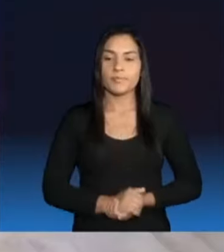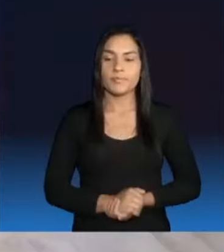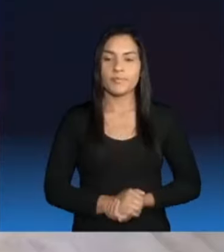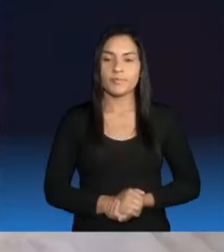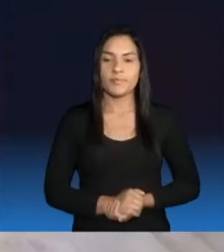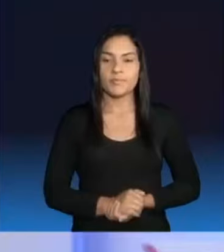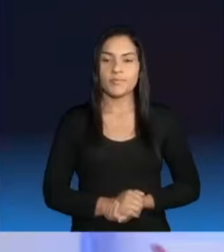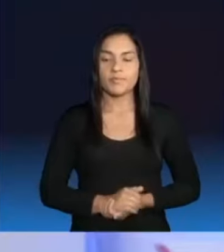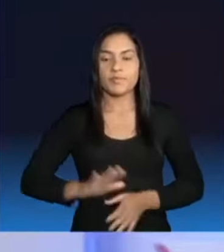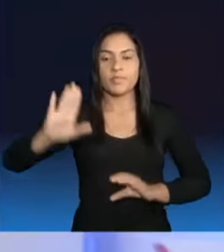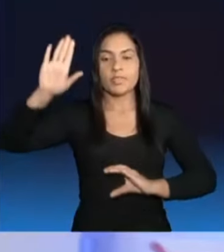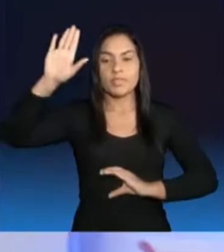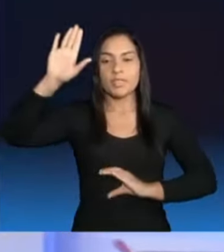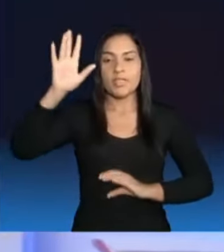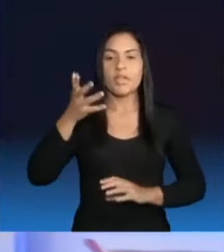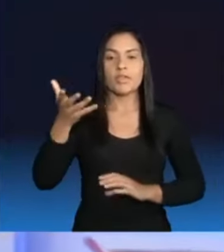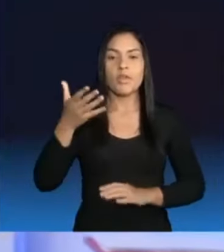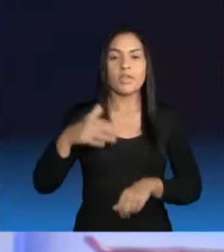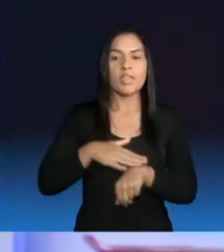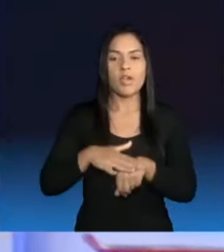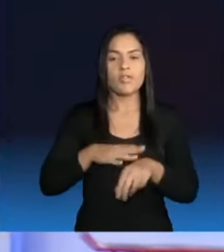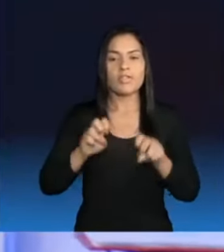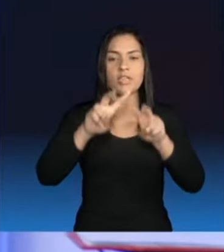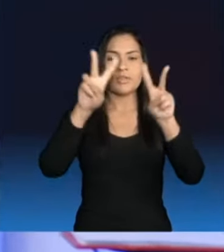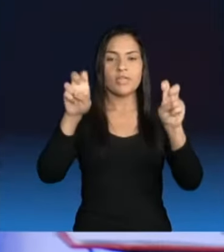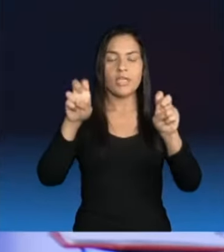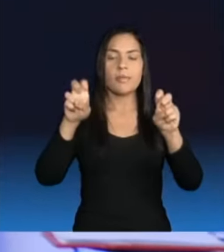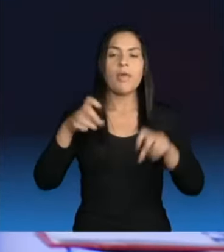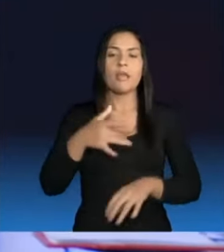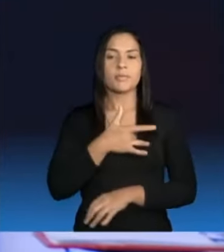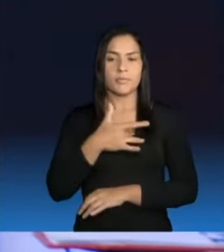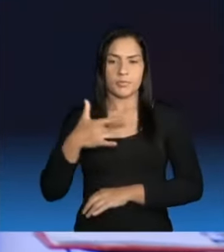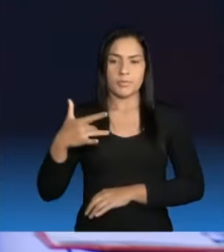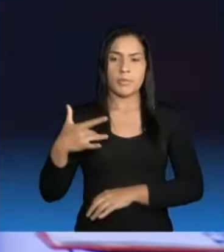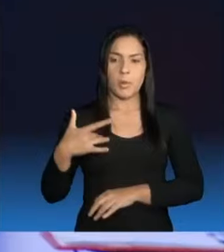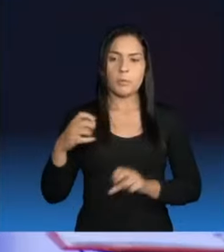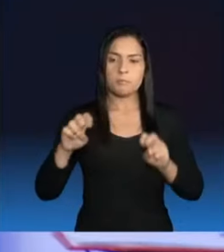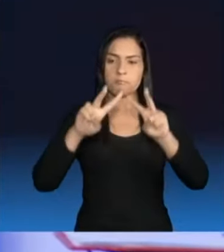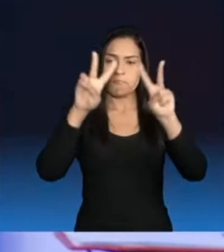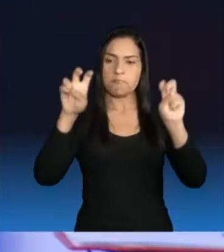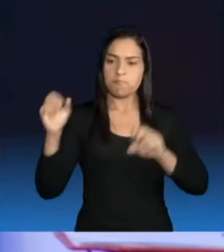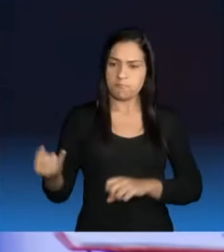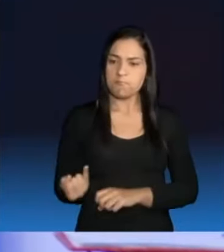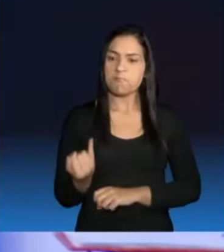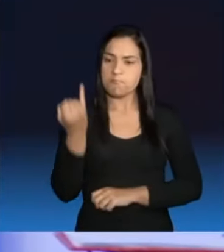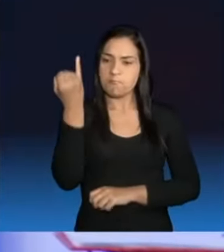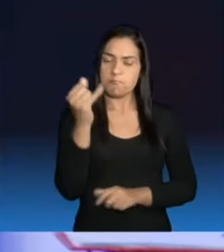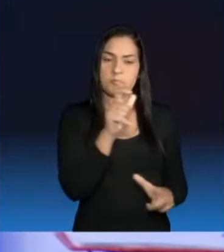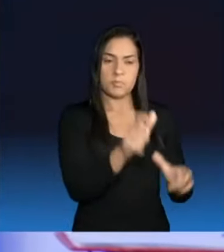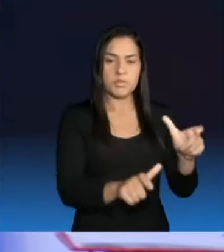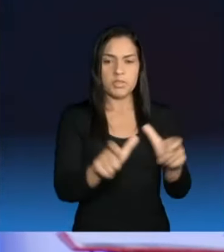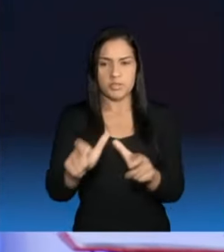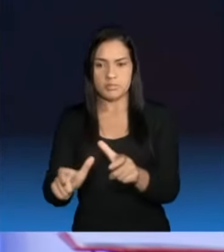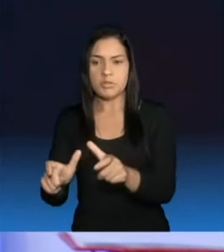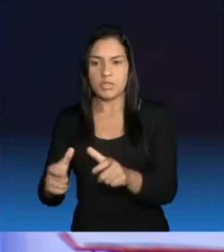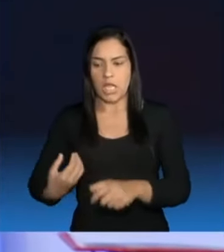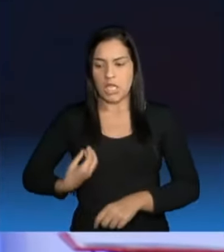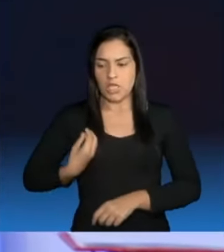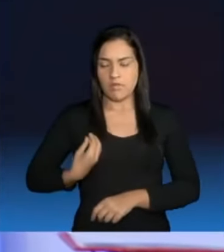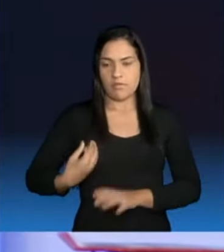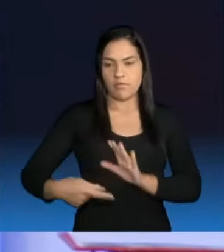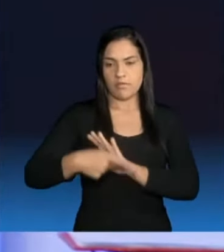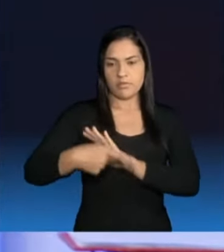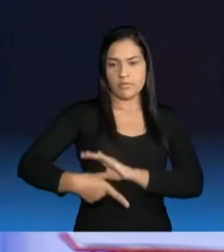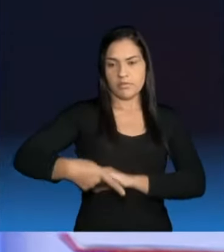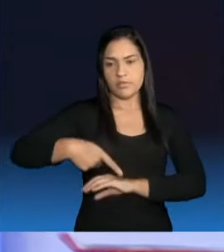Candidato, queria conversar sobre saúde. É um tema que é fundamental para todas as pessoas que vivem na cidade e nós temos